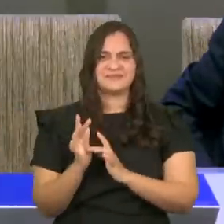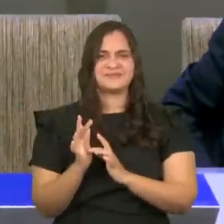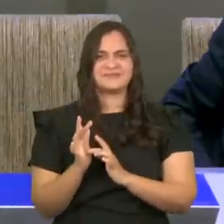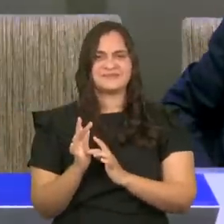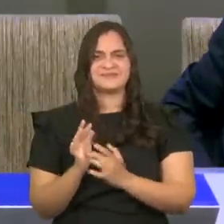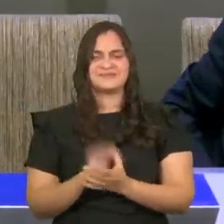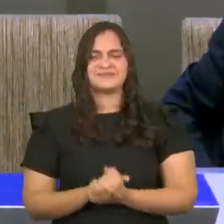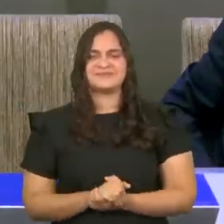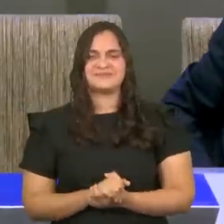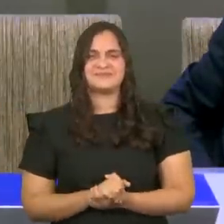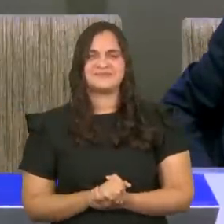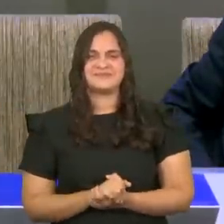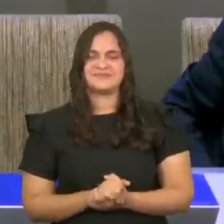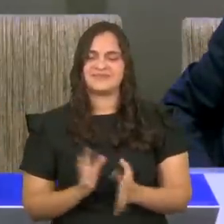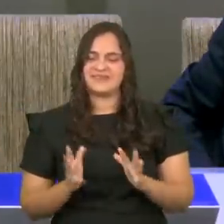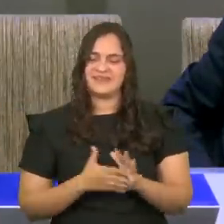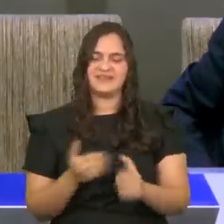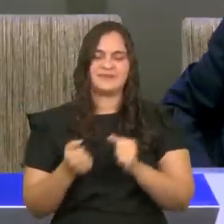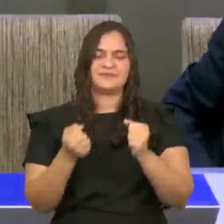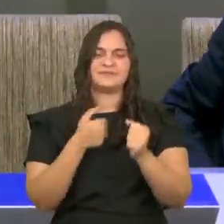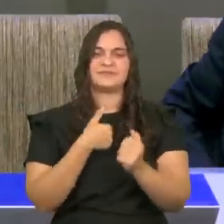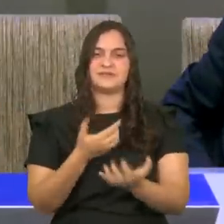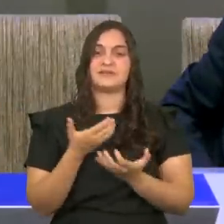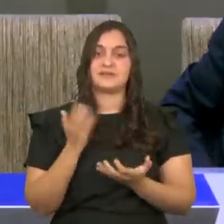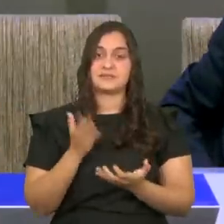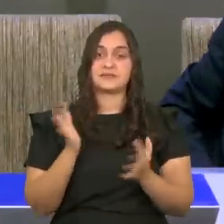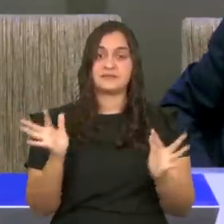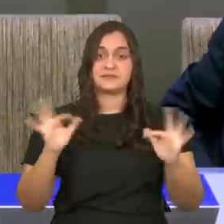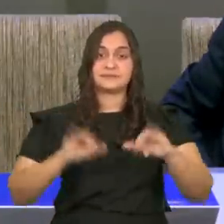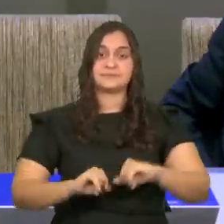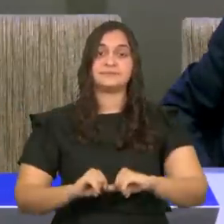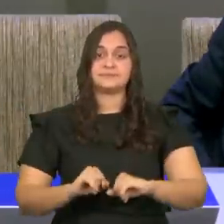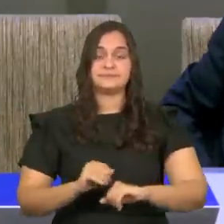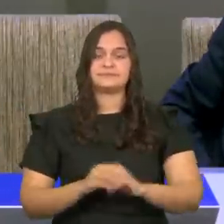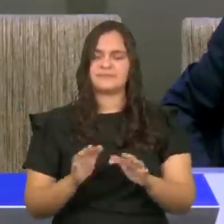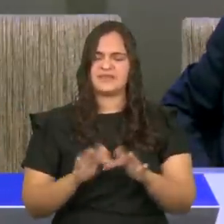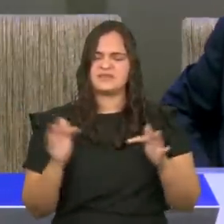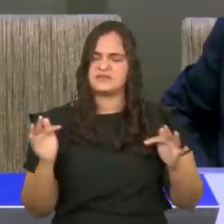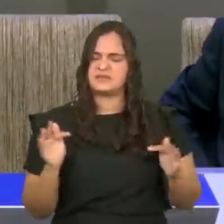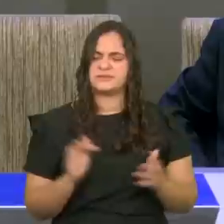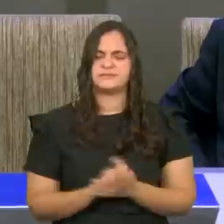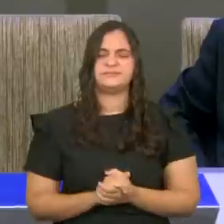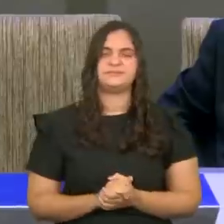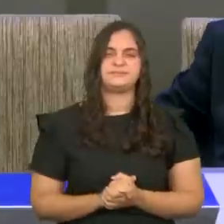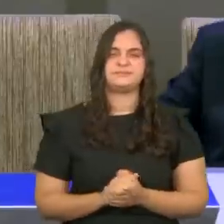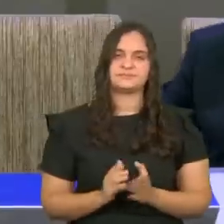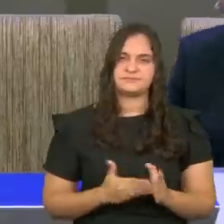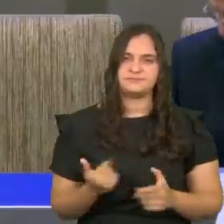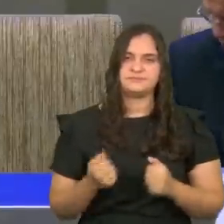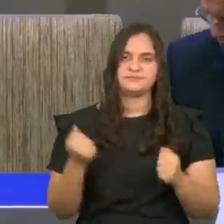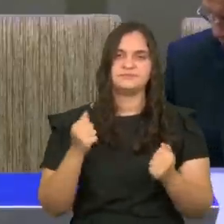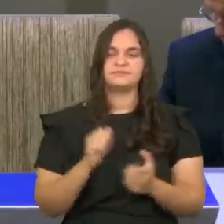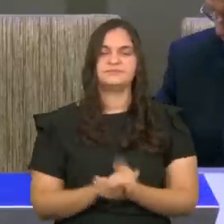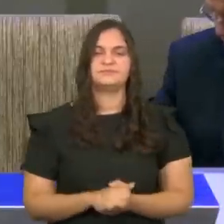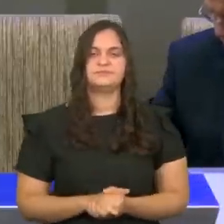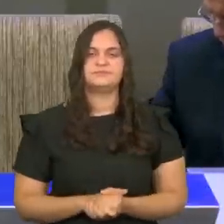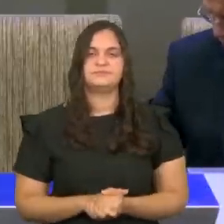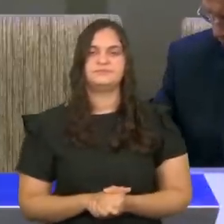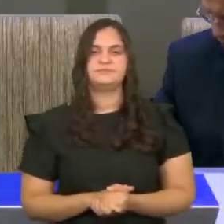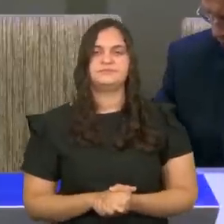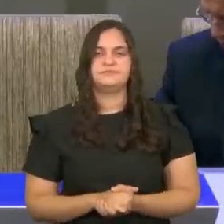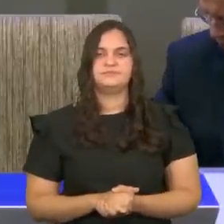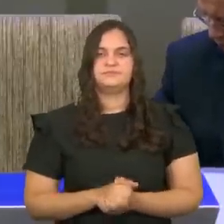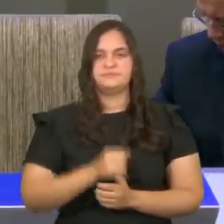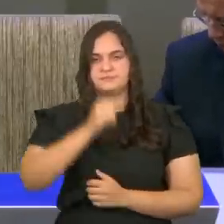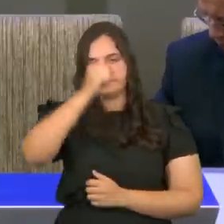aleluia, eu quero encerrar, esta simples, reflexão, aleluia, há um